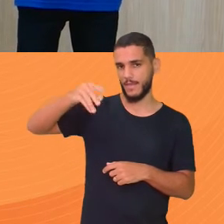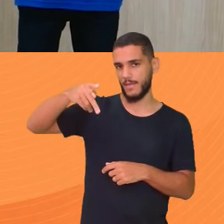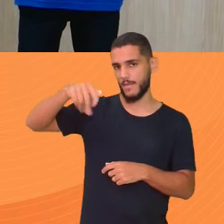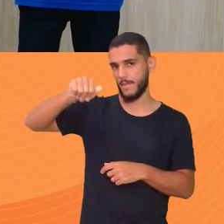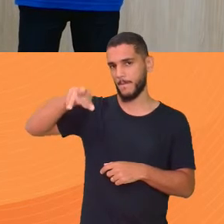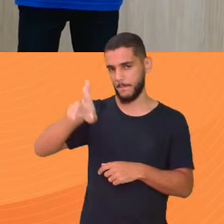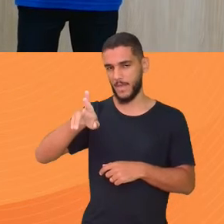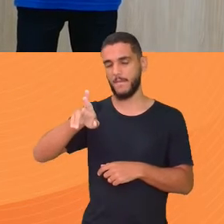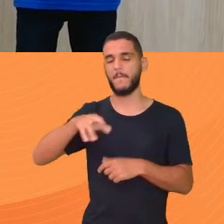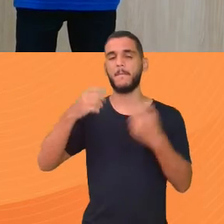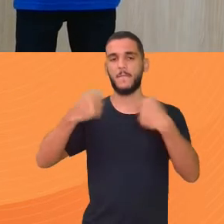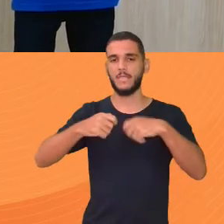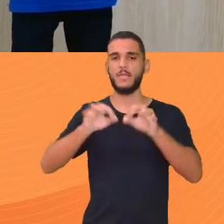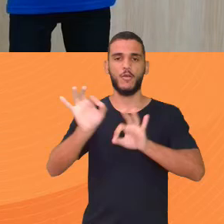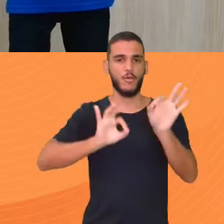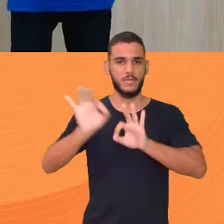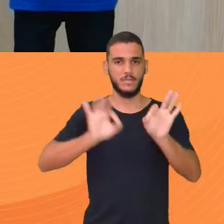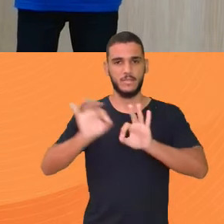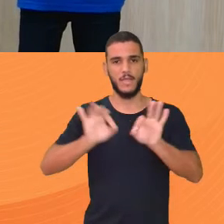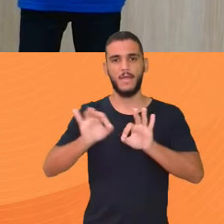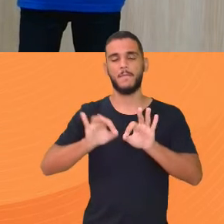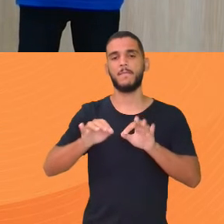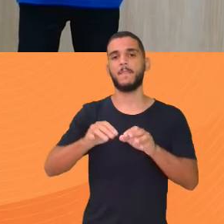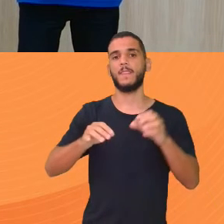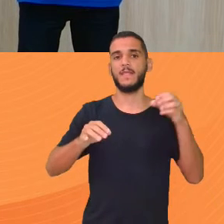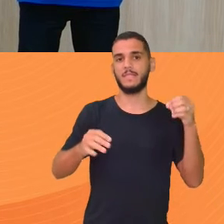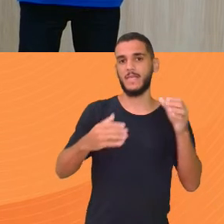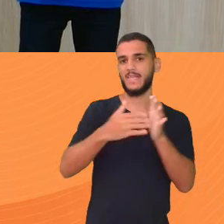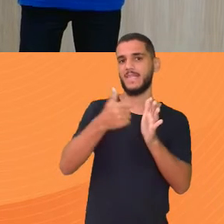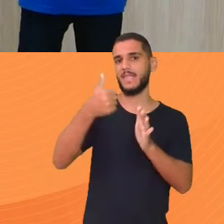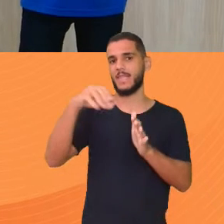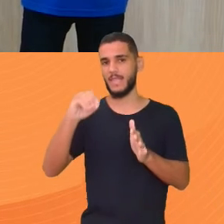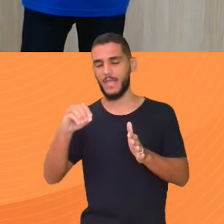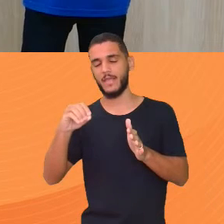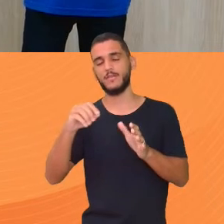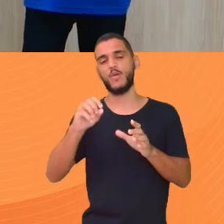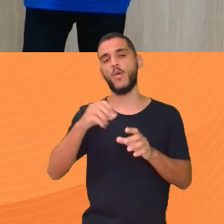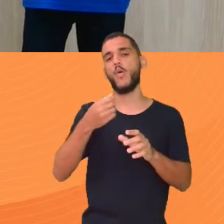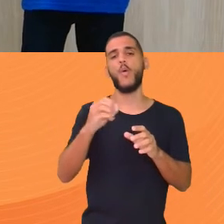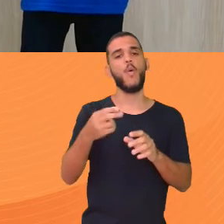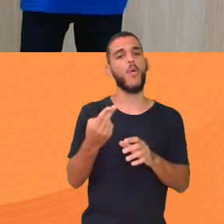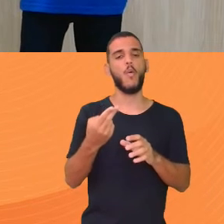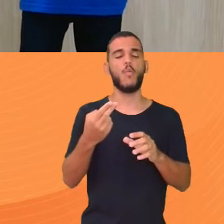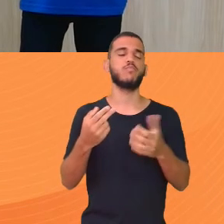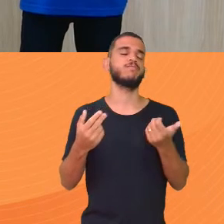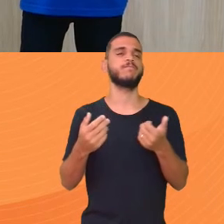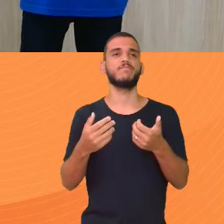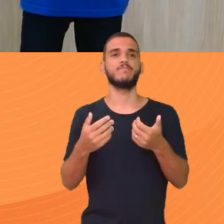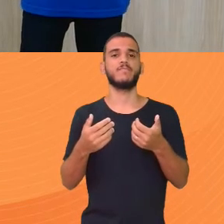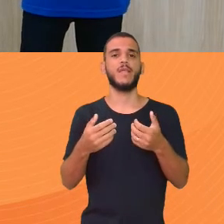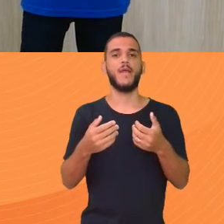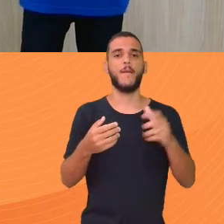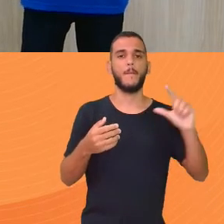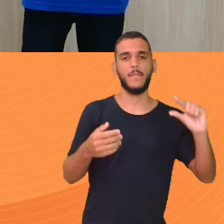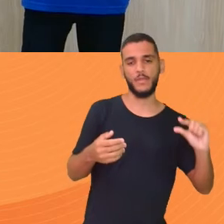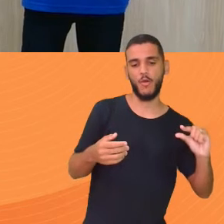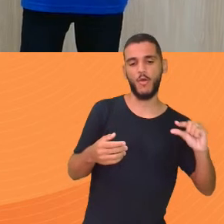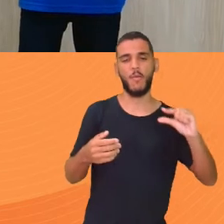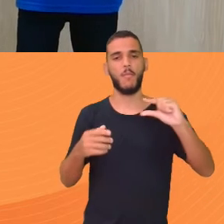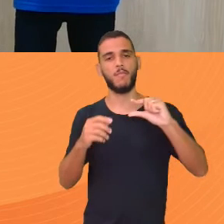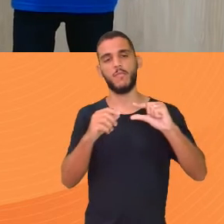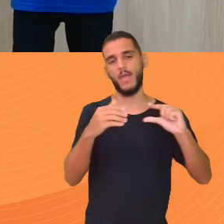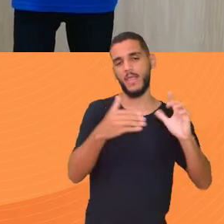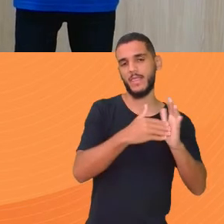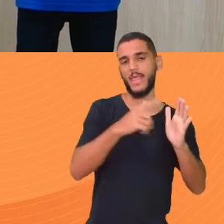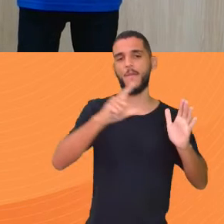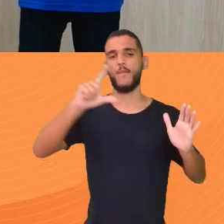impa Então coloca em ordem Ou crescente Ou decrescente E o do meio É a resposta Se são oito termos A quantidade É par Coloca em